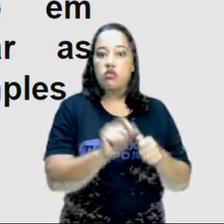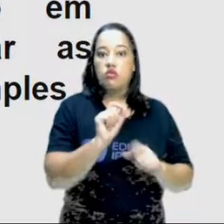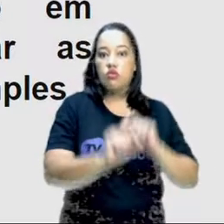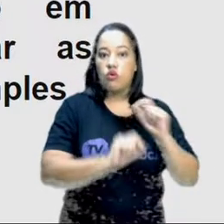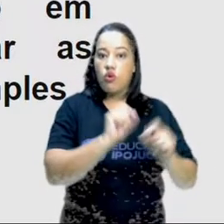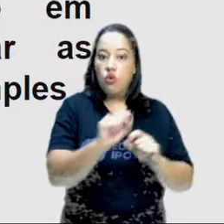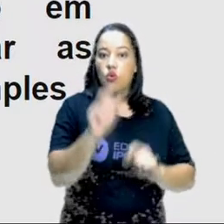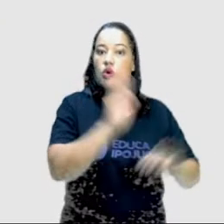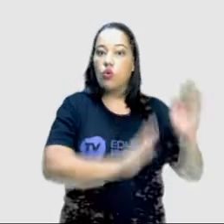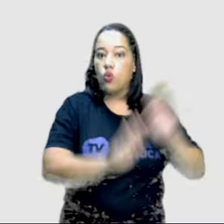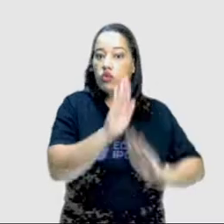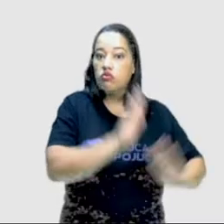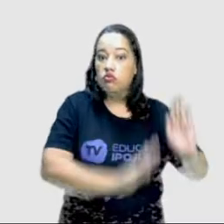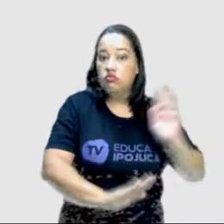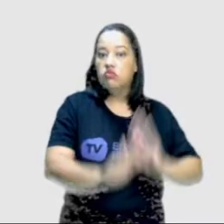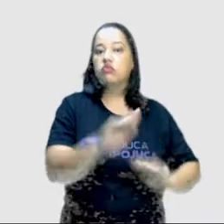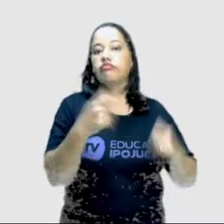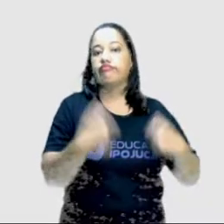cuidados necessários.